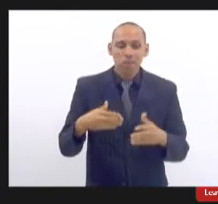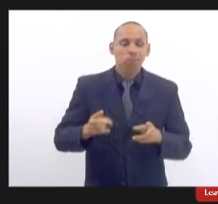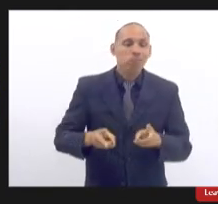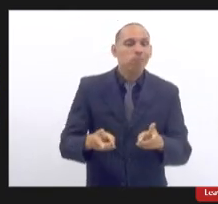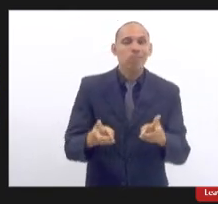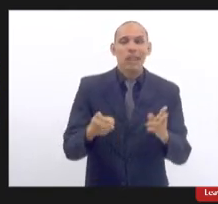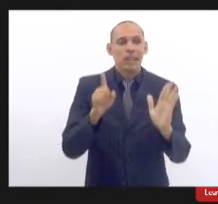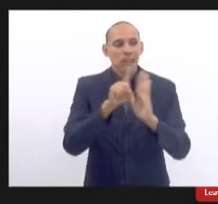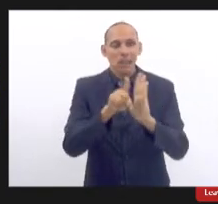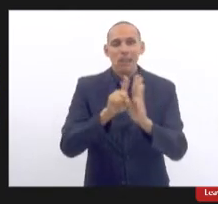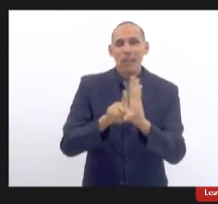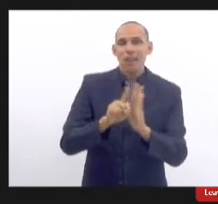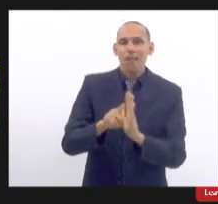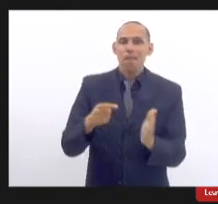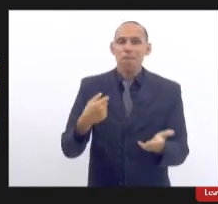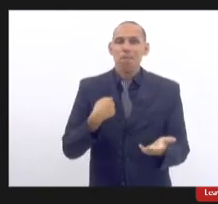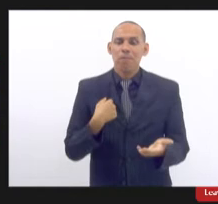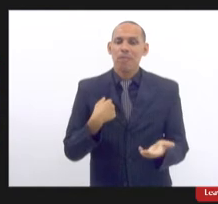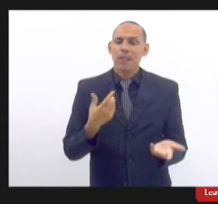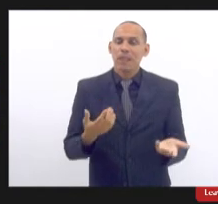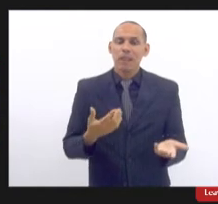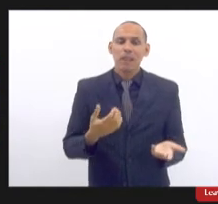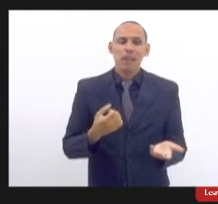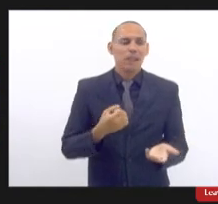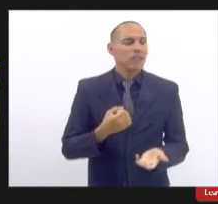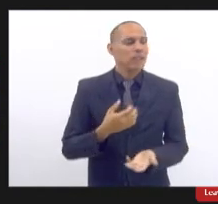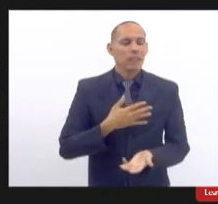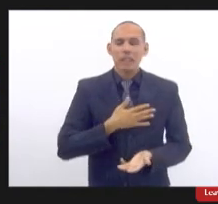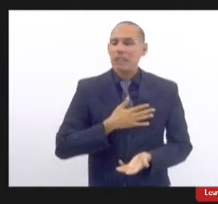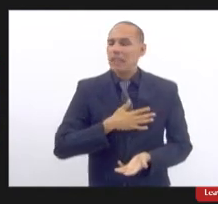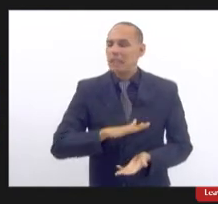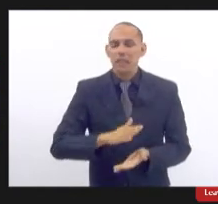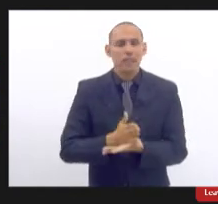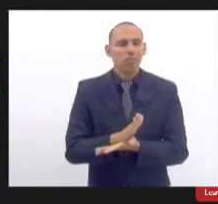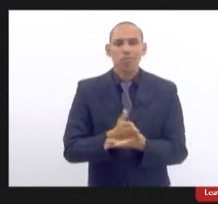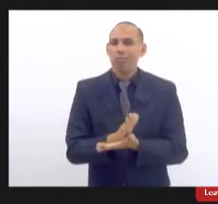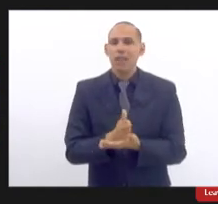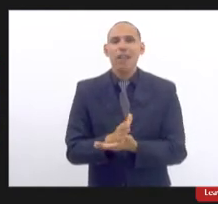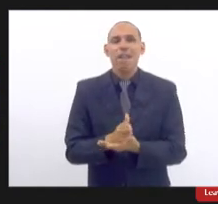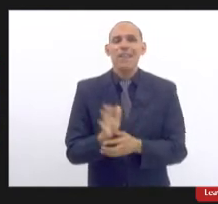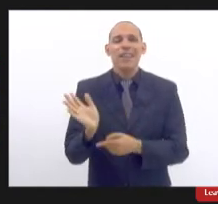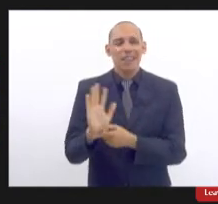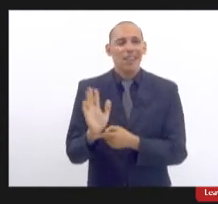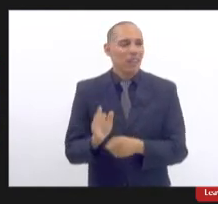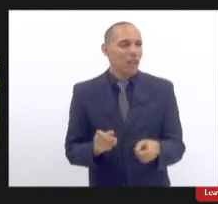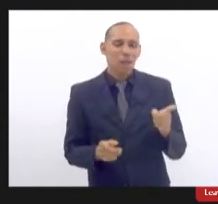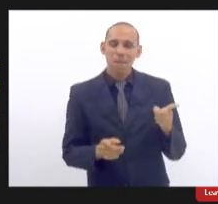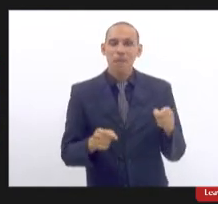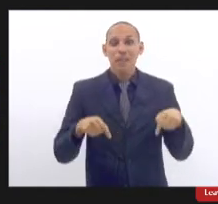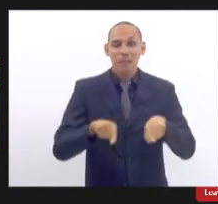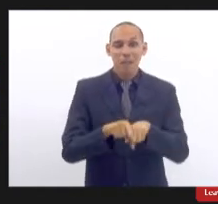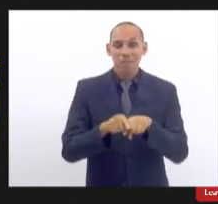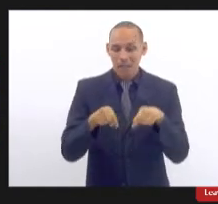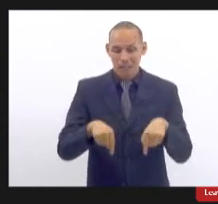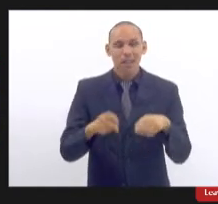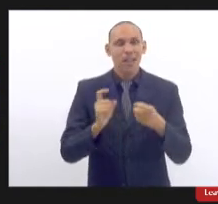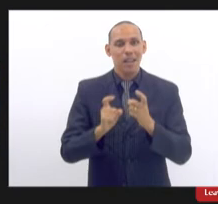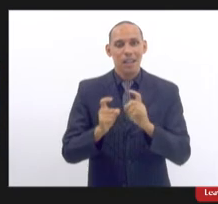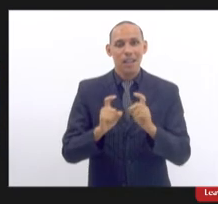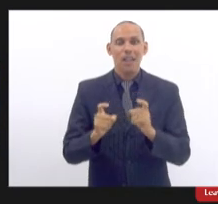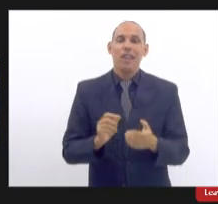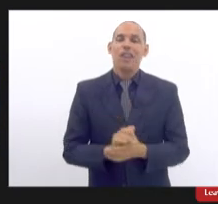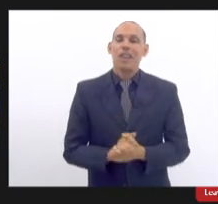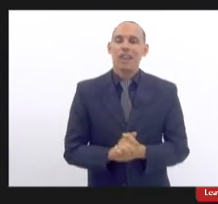questionamentos e estou assim muito satisfeita com esse andamento desde o lançamento do filme até essa reunião aqui para a gente debater isso